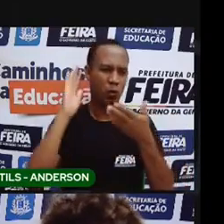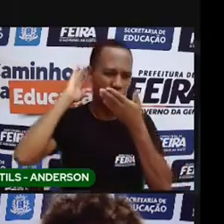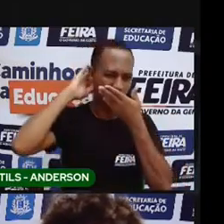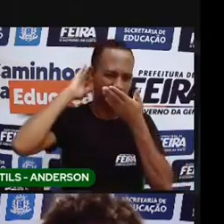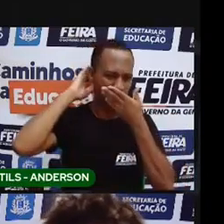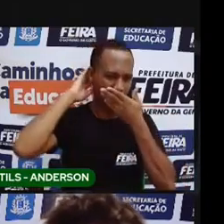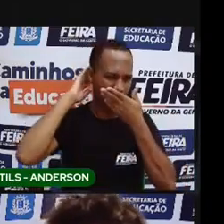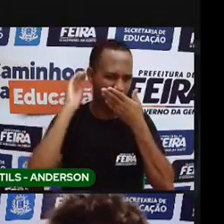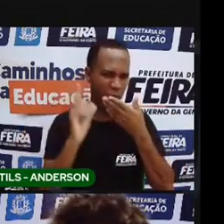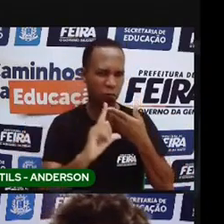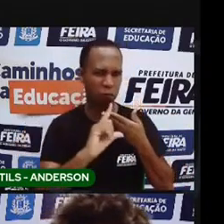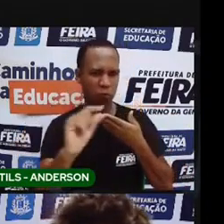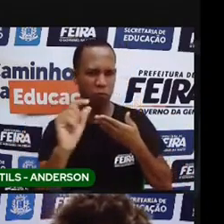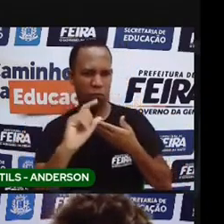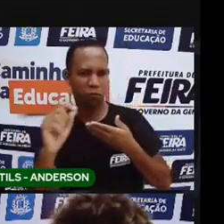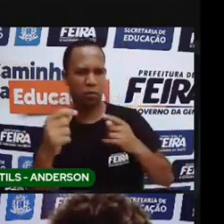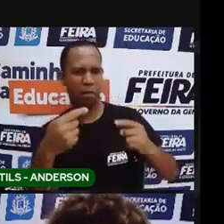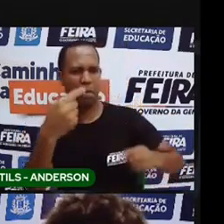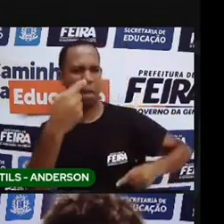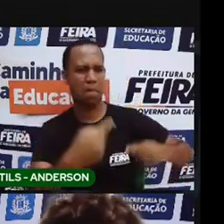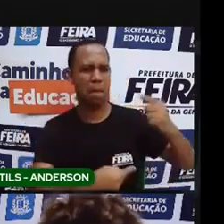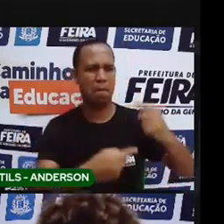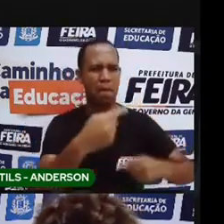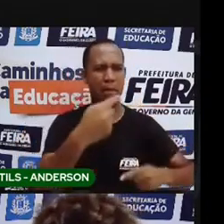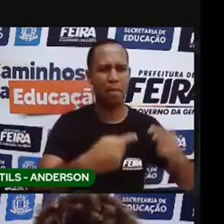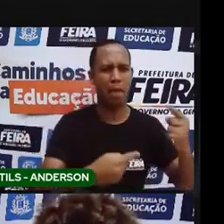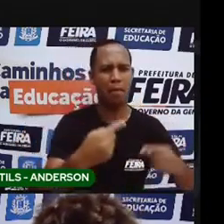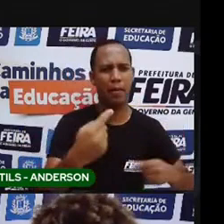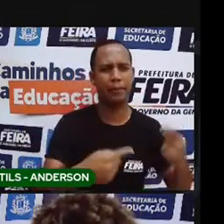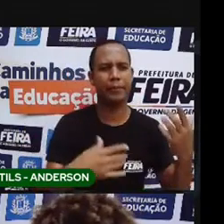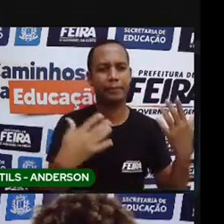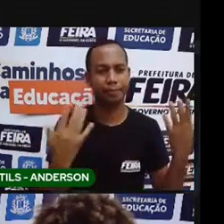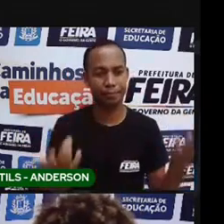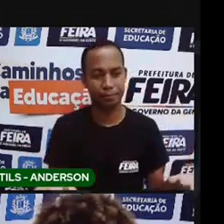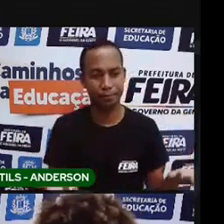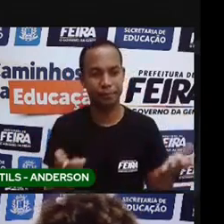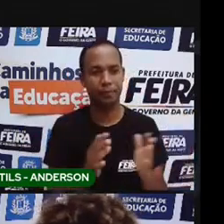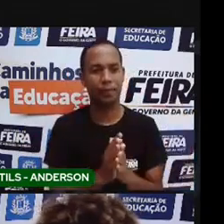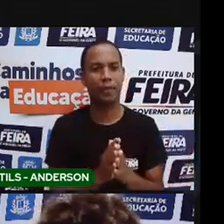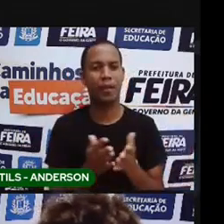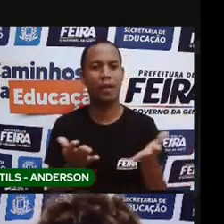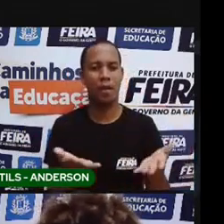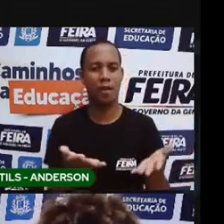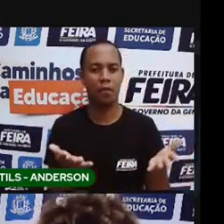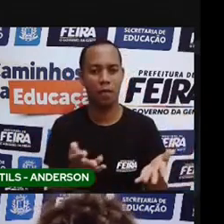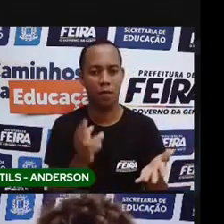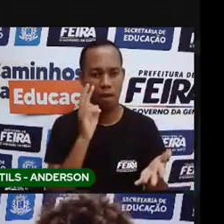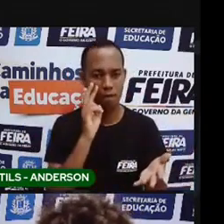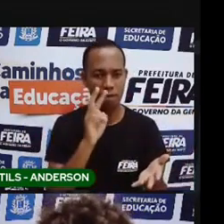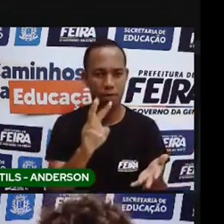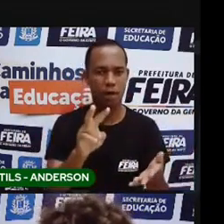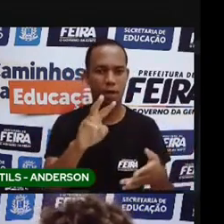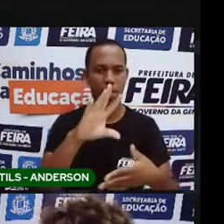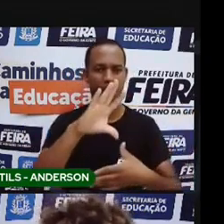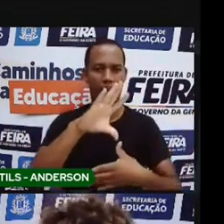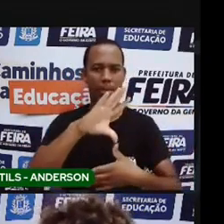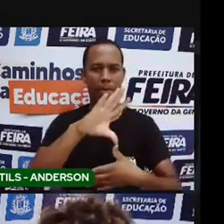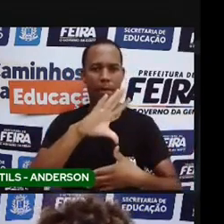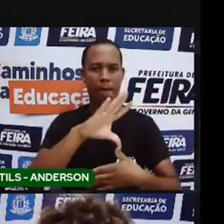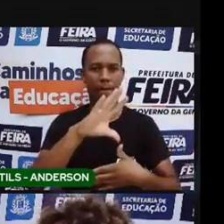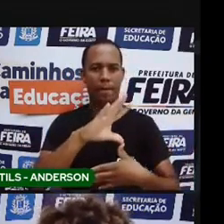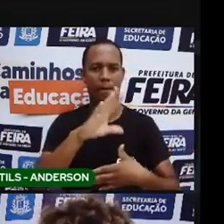indígenas na verdade eu não dei o território dele que agora a gente vai ver tem um mapa aí que é um mapa do Brasil e aí ele está todo